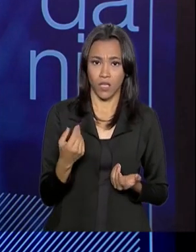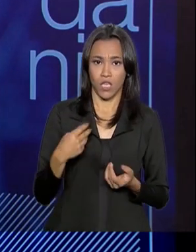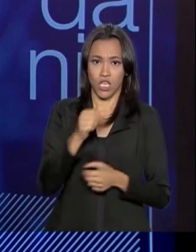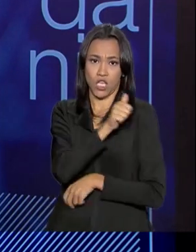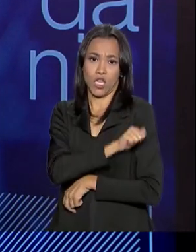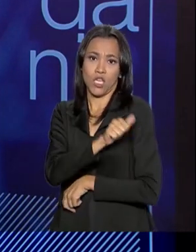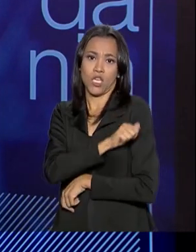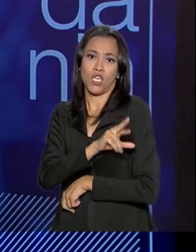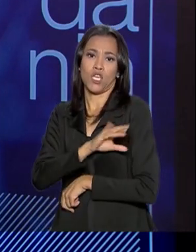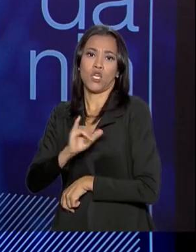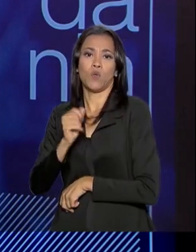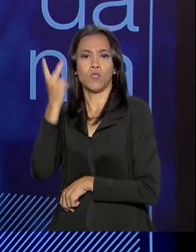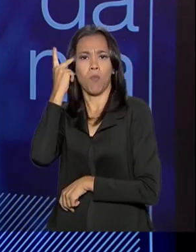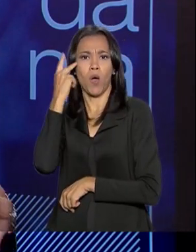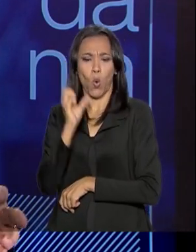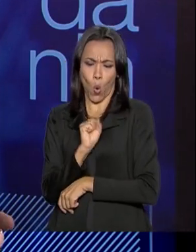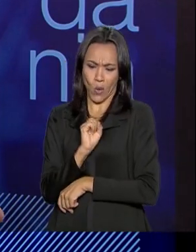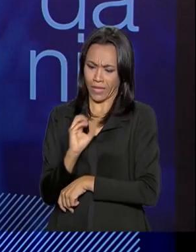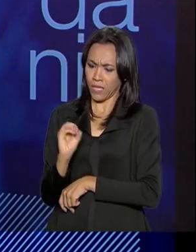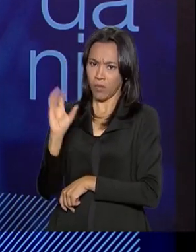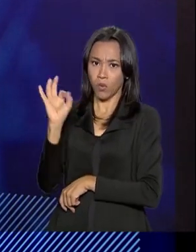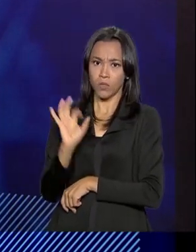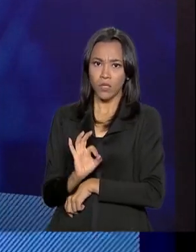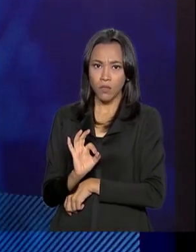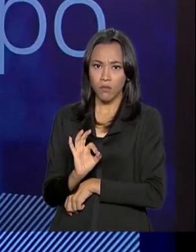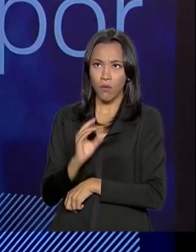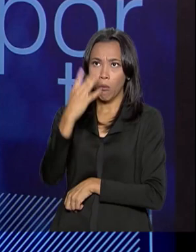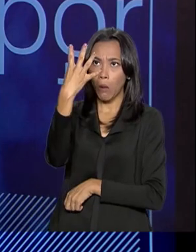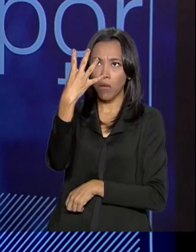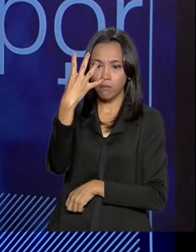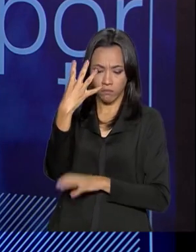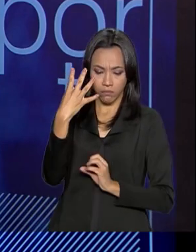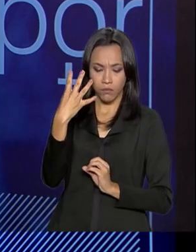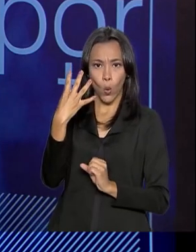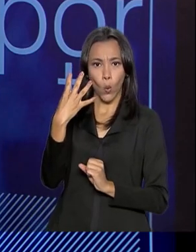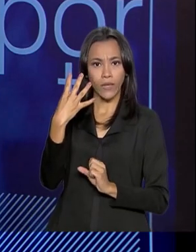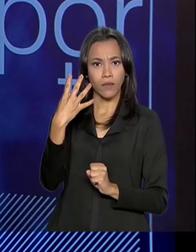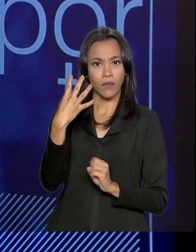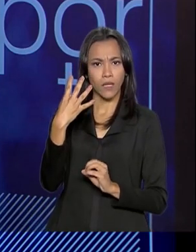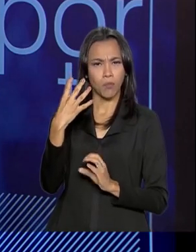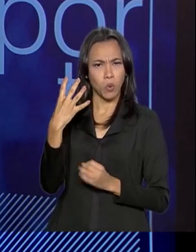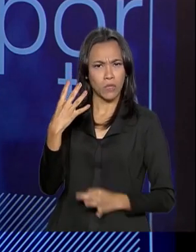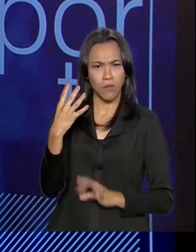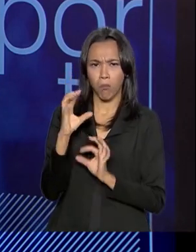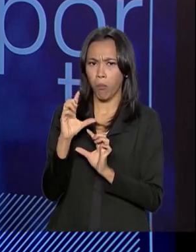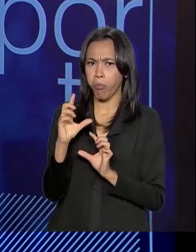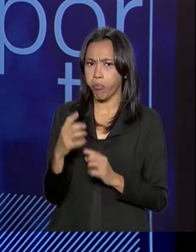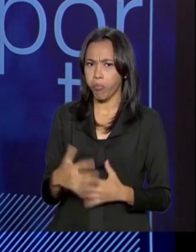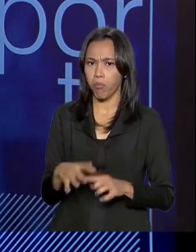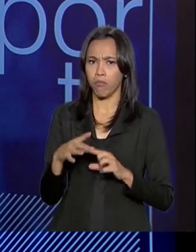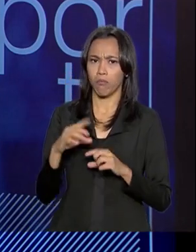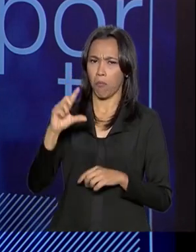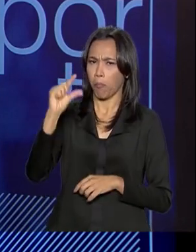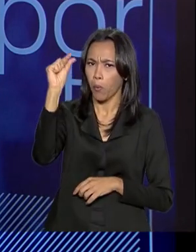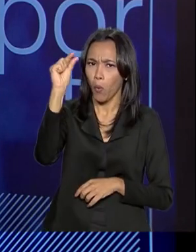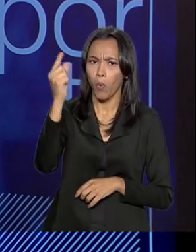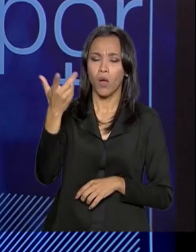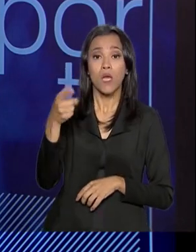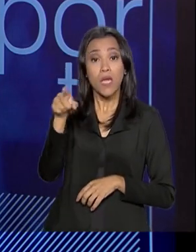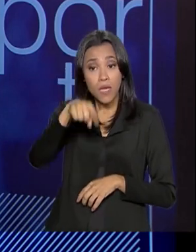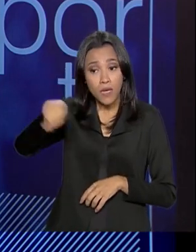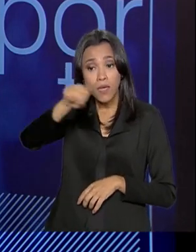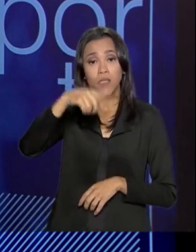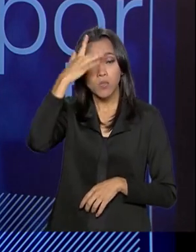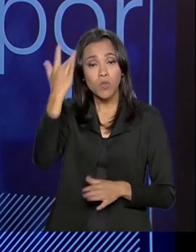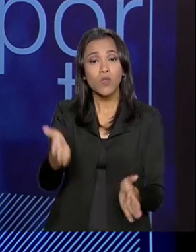Paulo tem 80%. Nós temos que descentralizar um pouco isso. E outra coisa, facilitar com que a população mais pobre tenha acesso